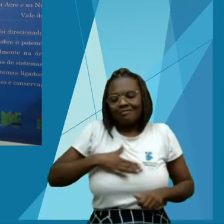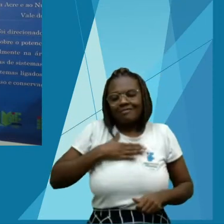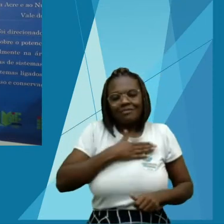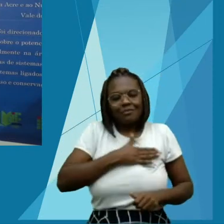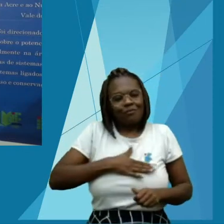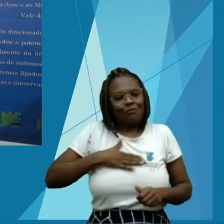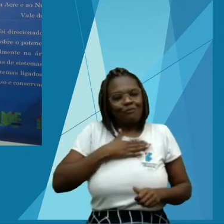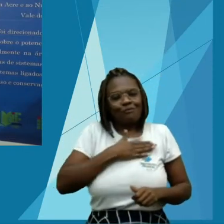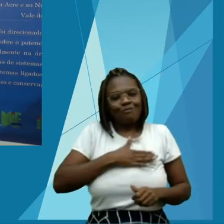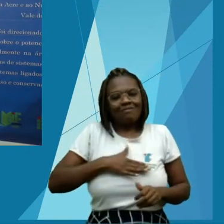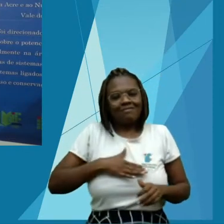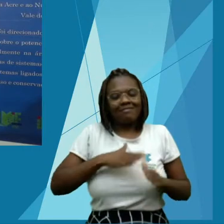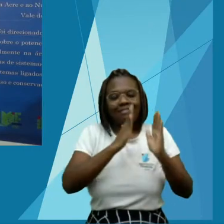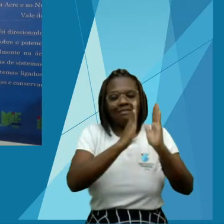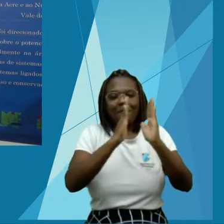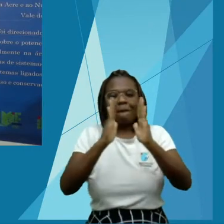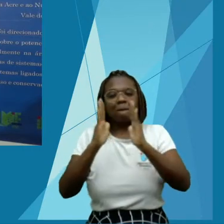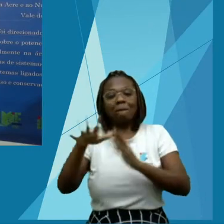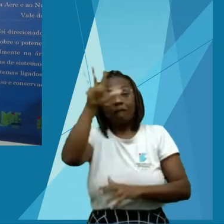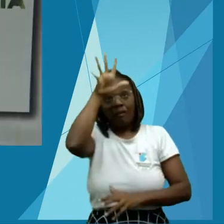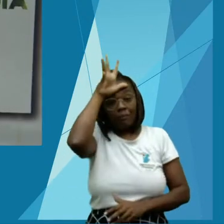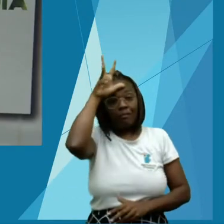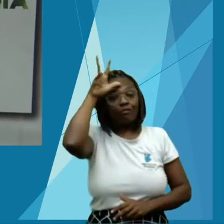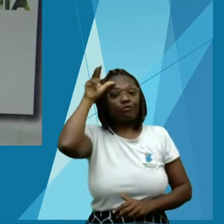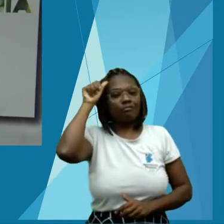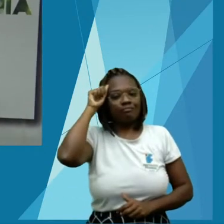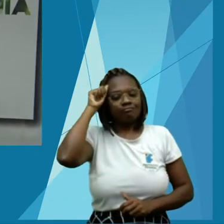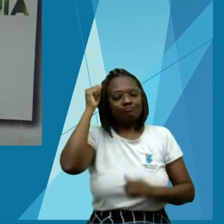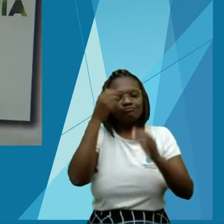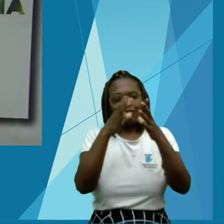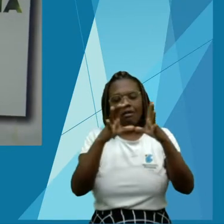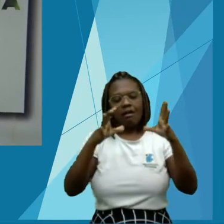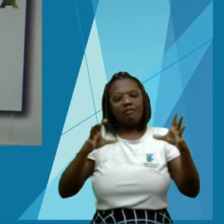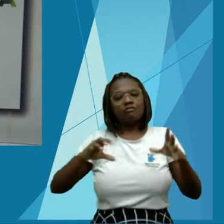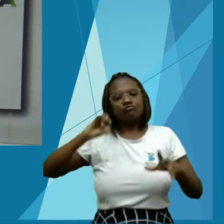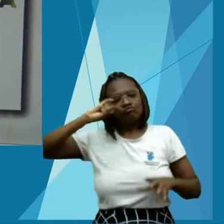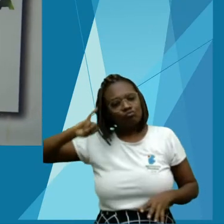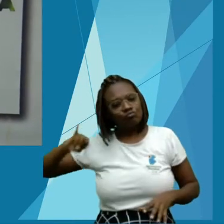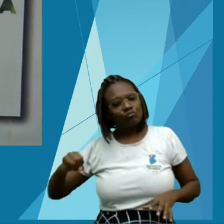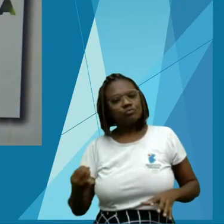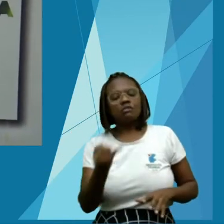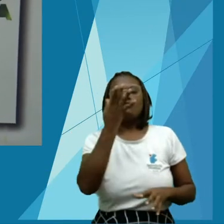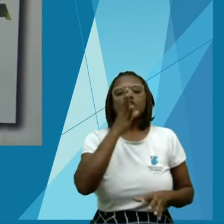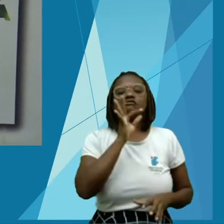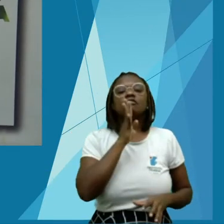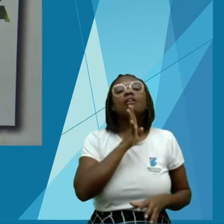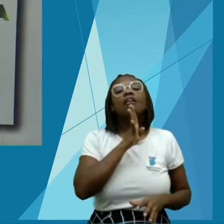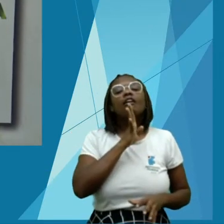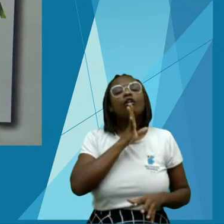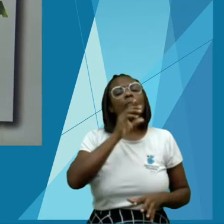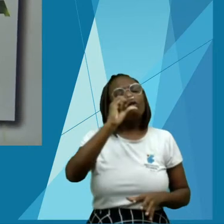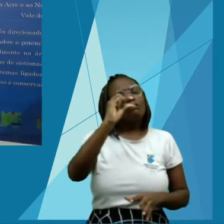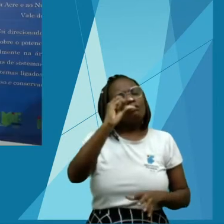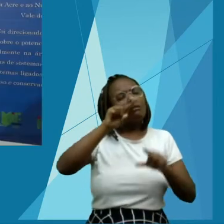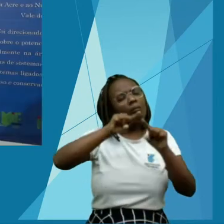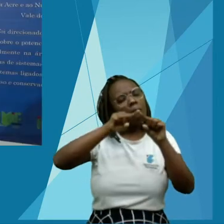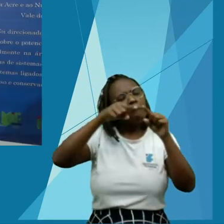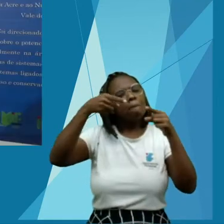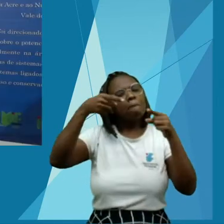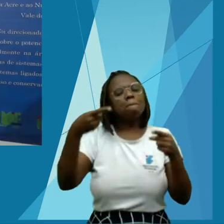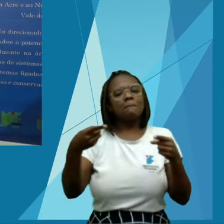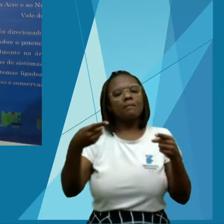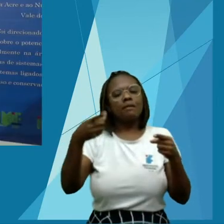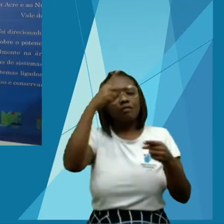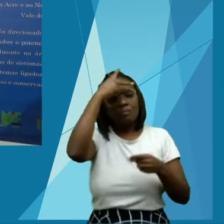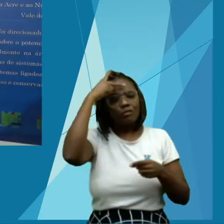homem-natureza neste ambiente. A obra teve o financiamento do CNPq através do